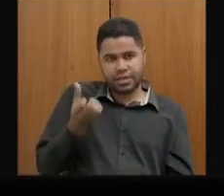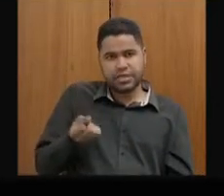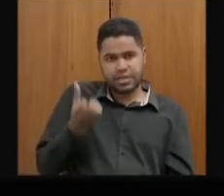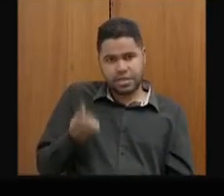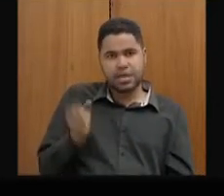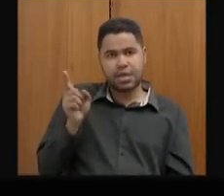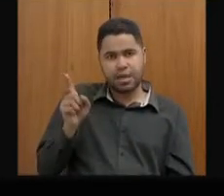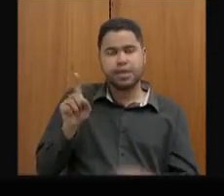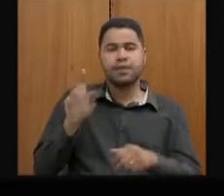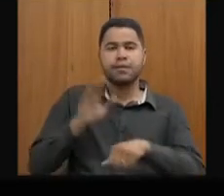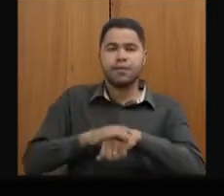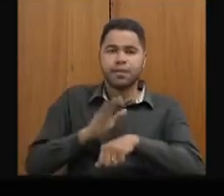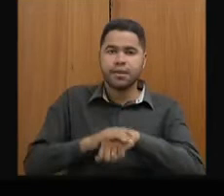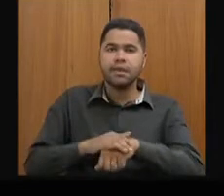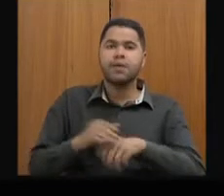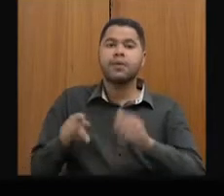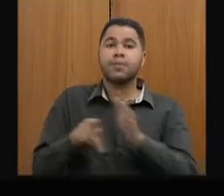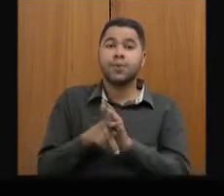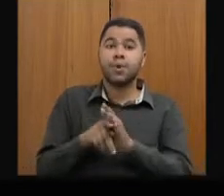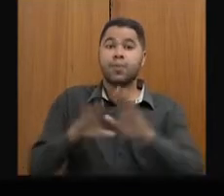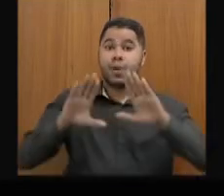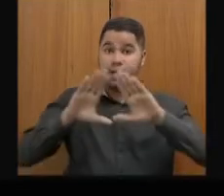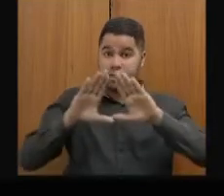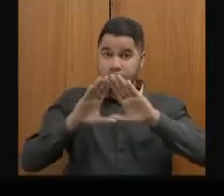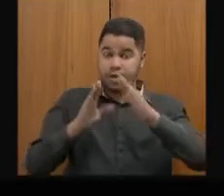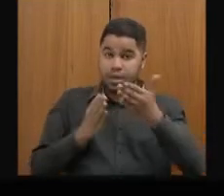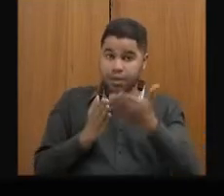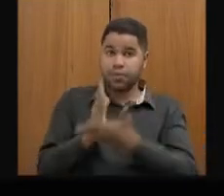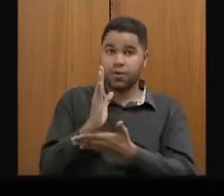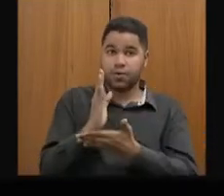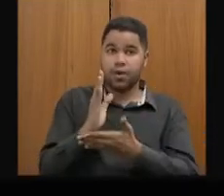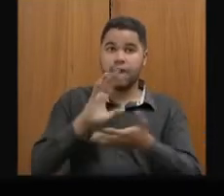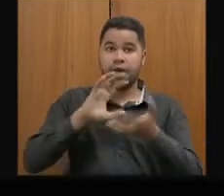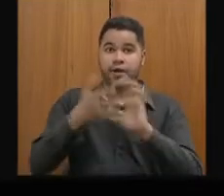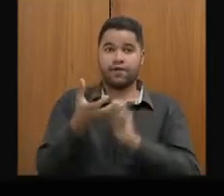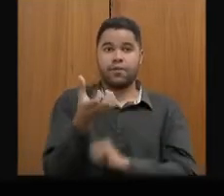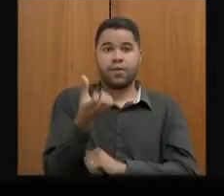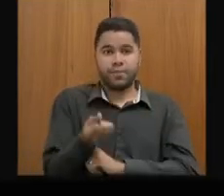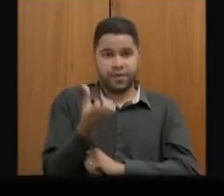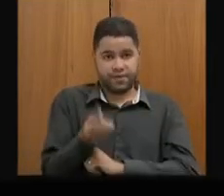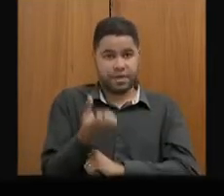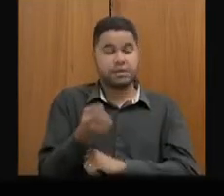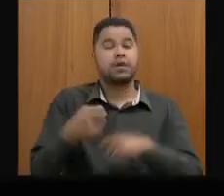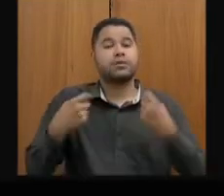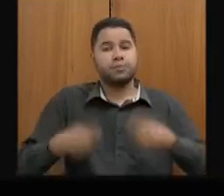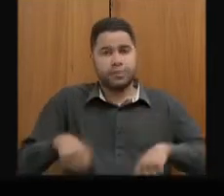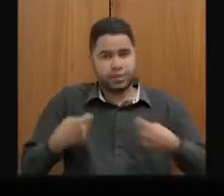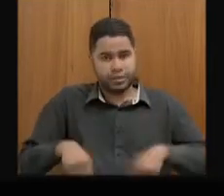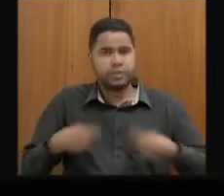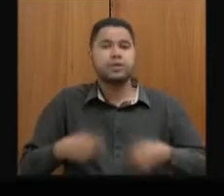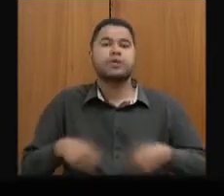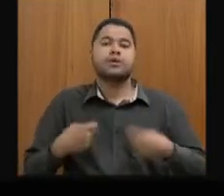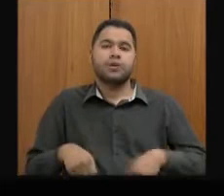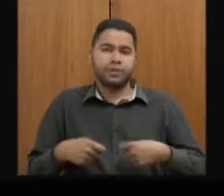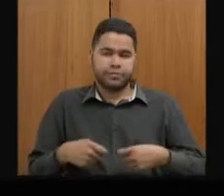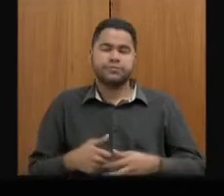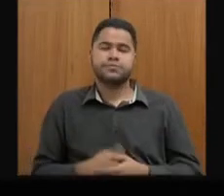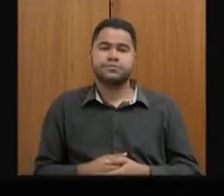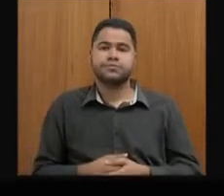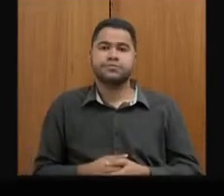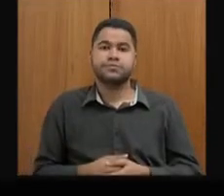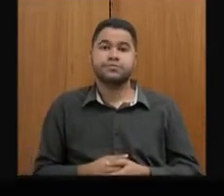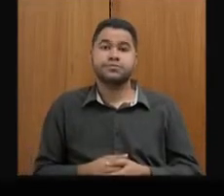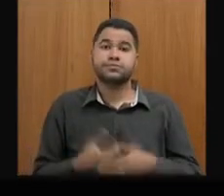em função de aprovação, a Assembleia fez aprovação da reforma previdenciária, necessária, exigida a reforma previdenciária.